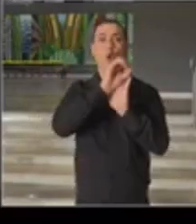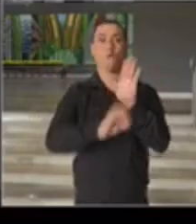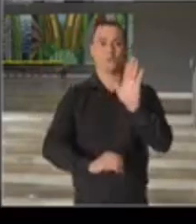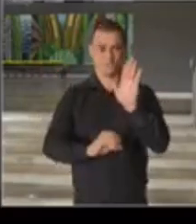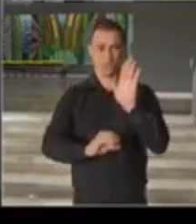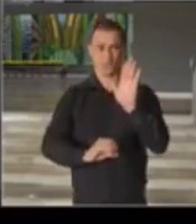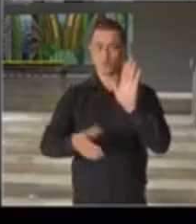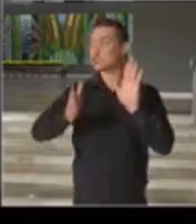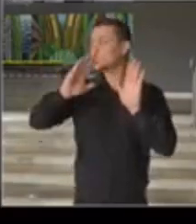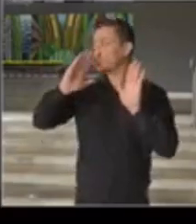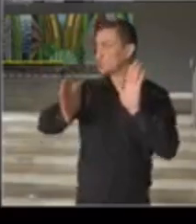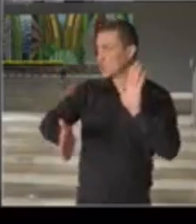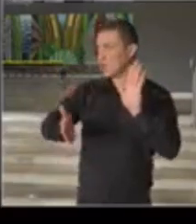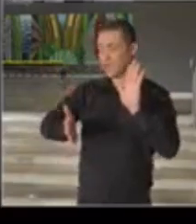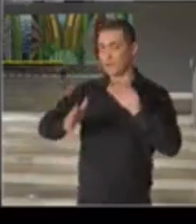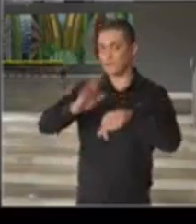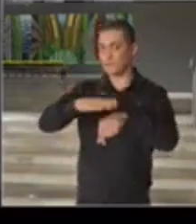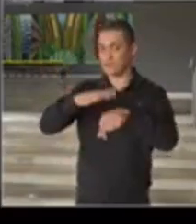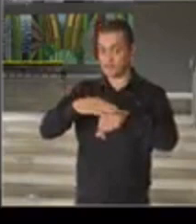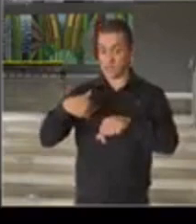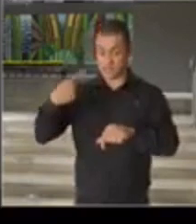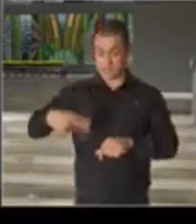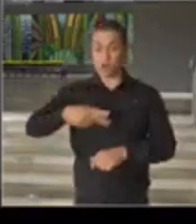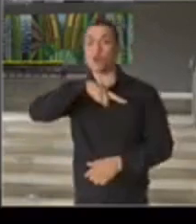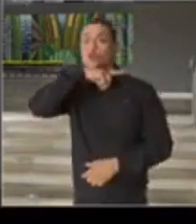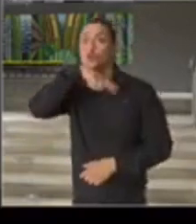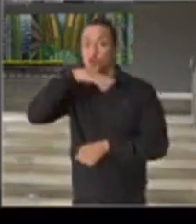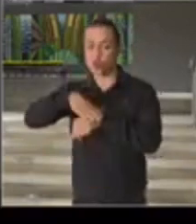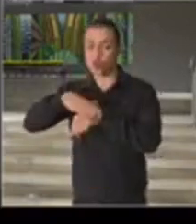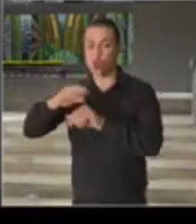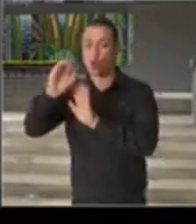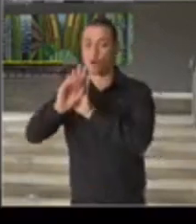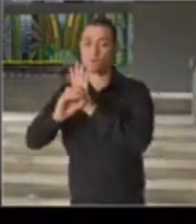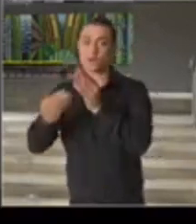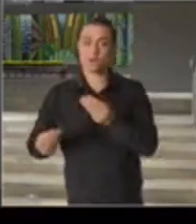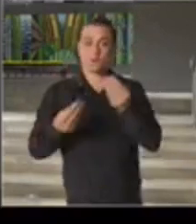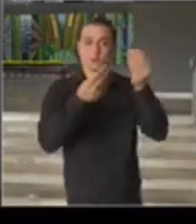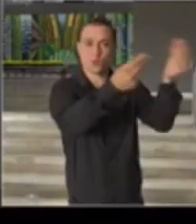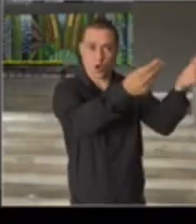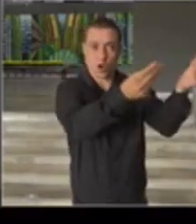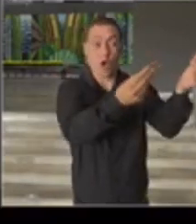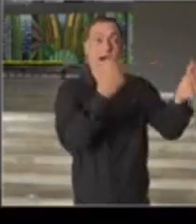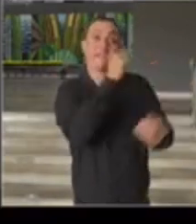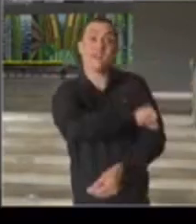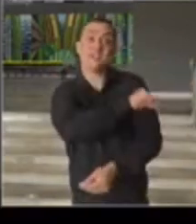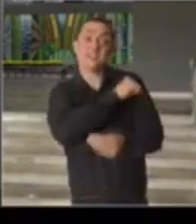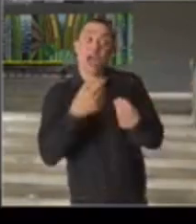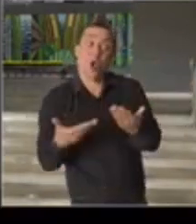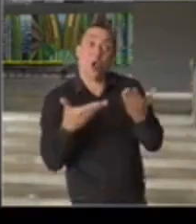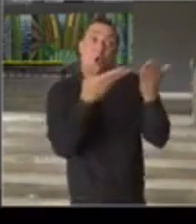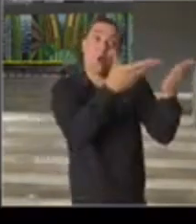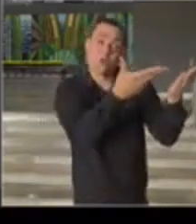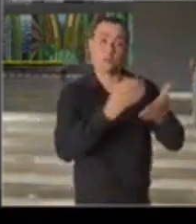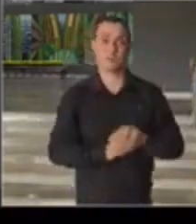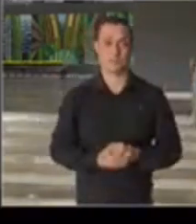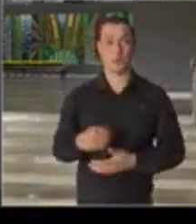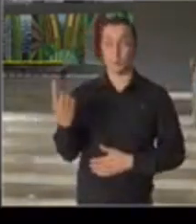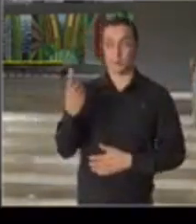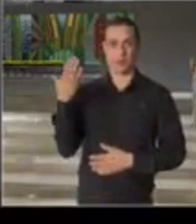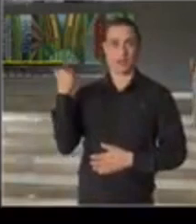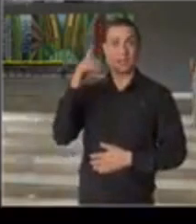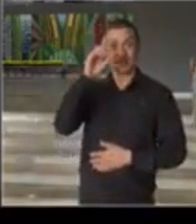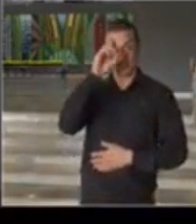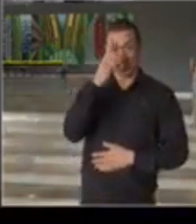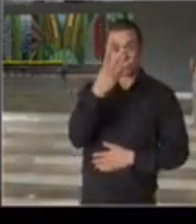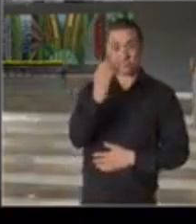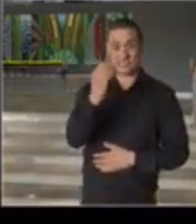encaminhados ao Ministério da Saúde, ofertando vacinas. Primeiro, em 30 de julho de